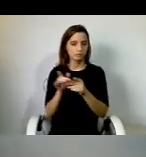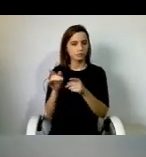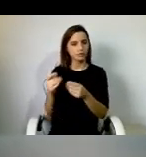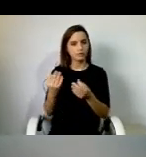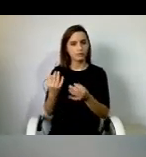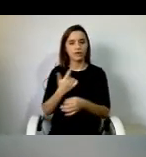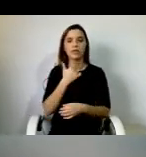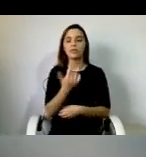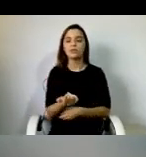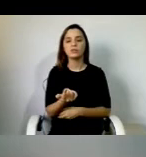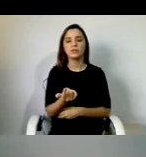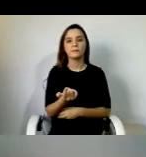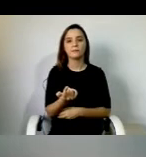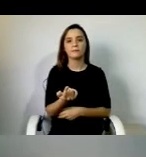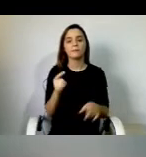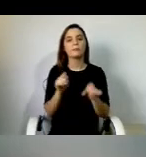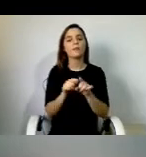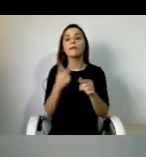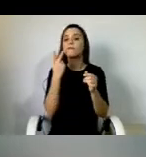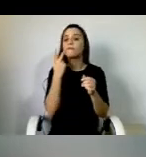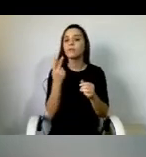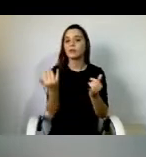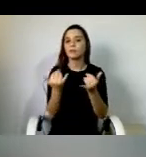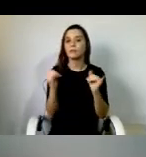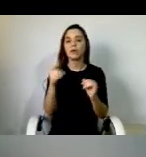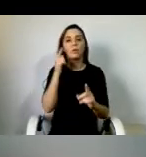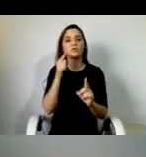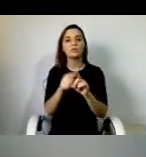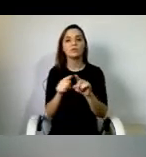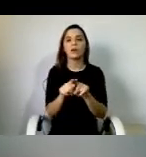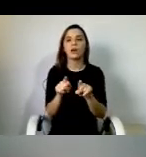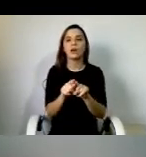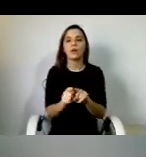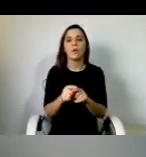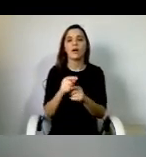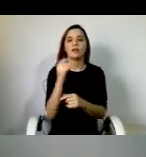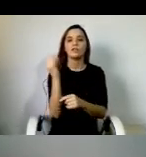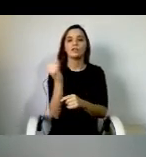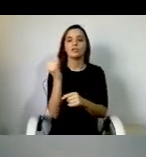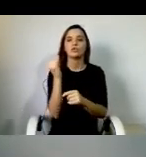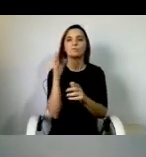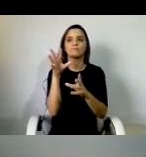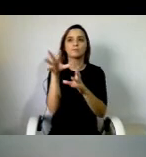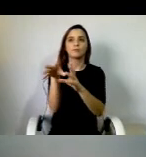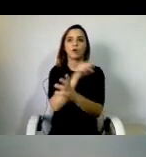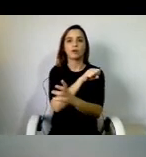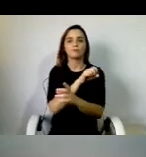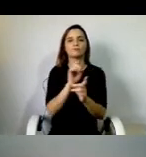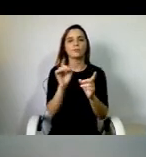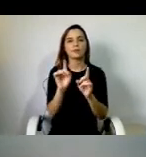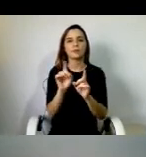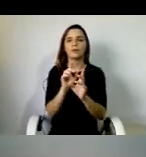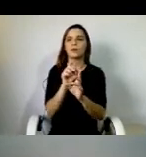que a vida independente não pretende ser um combate à desinstitucionalização. Nós concordamos que não é um combate